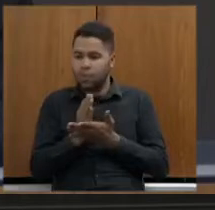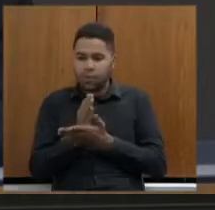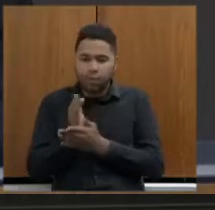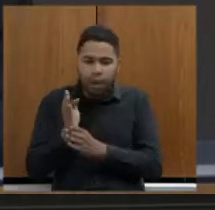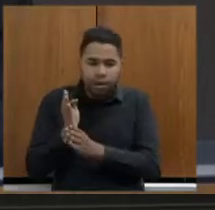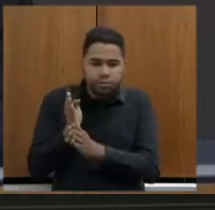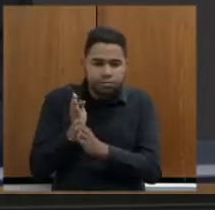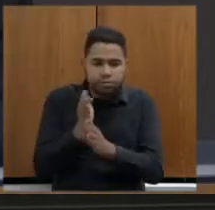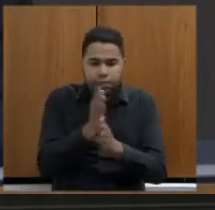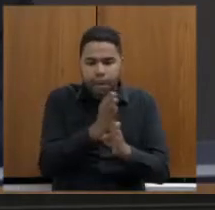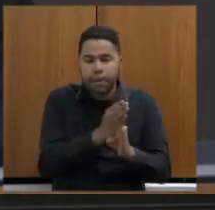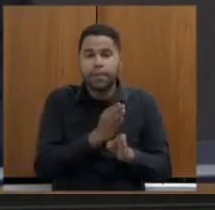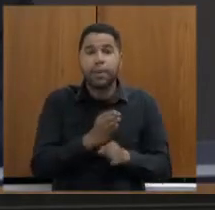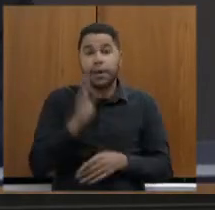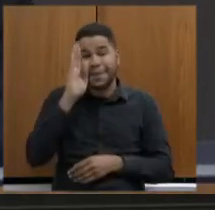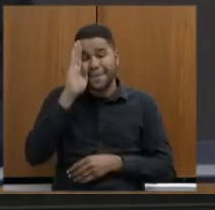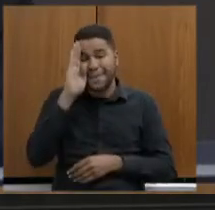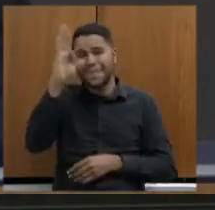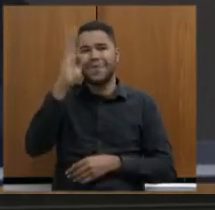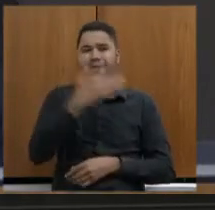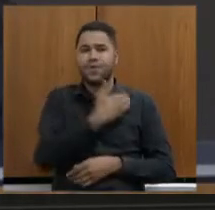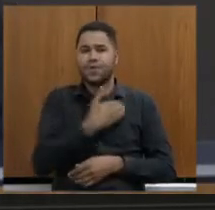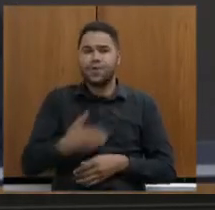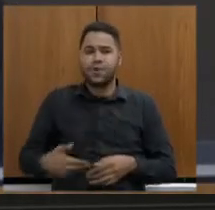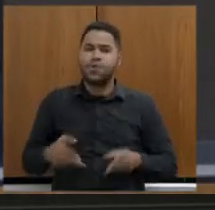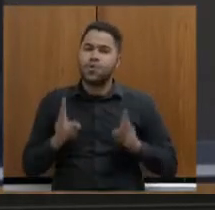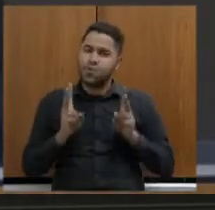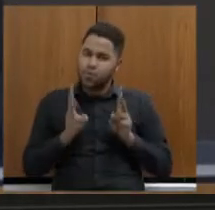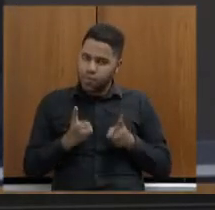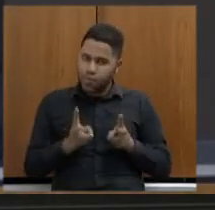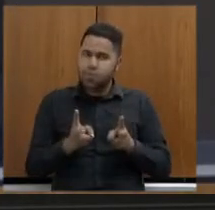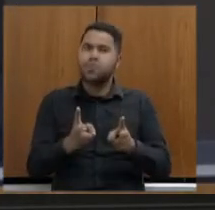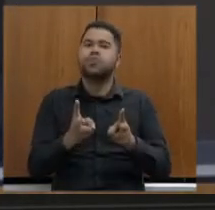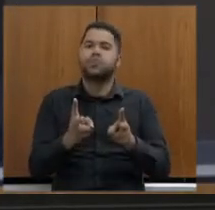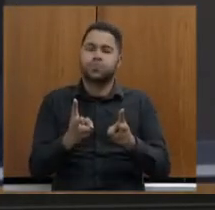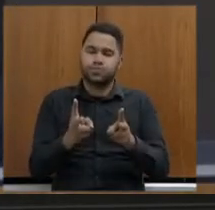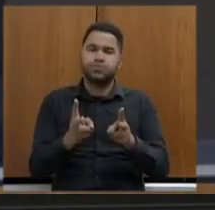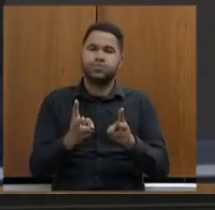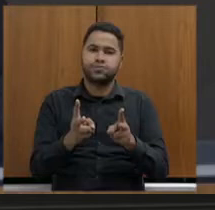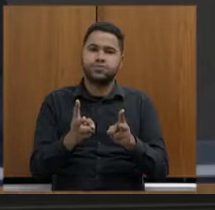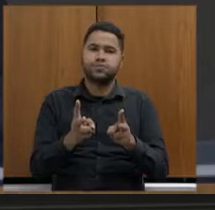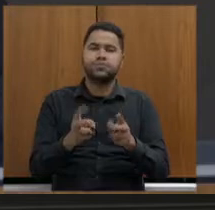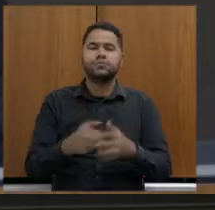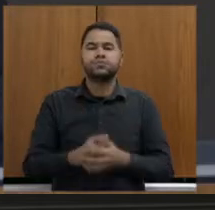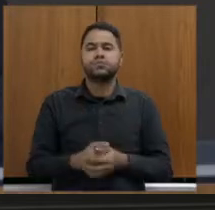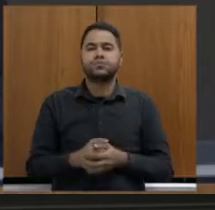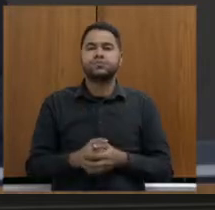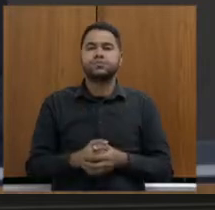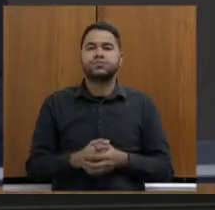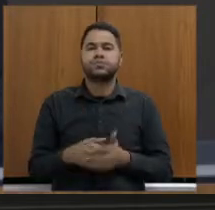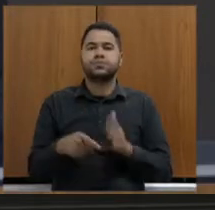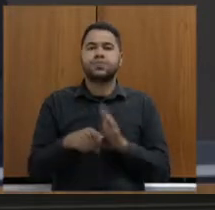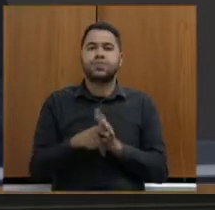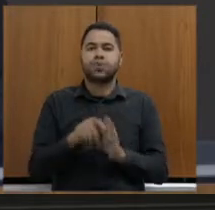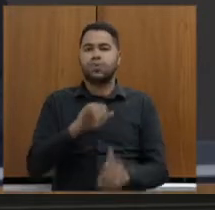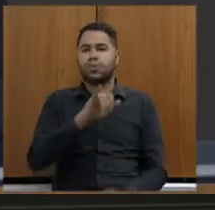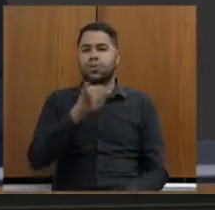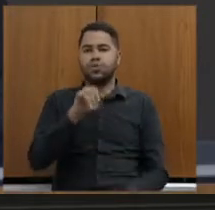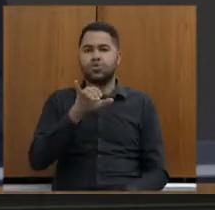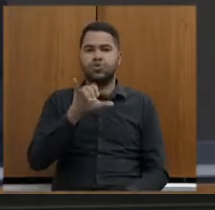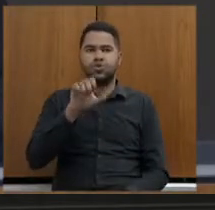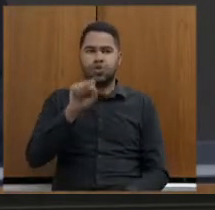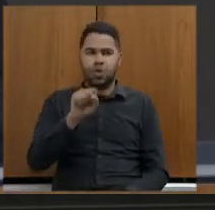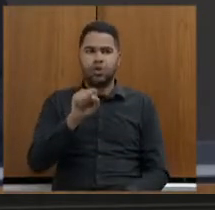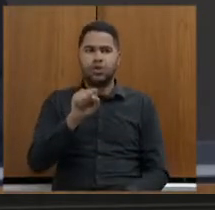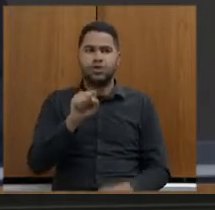prioridade do governo é dar continuidade a um encontro das joias que ainda não foram